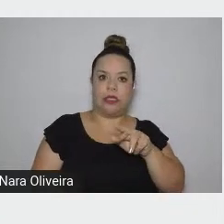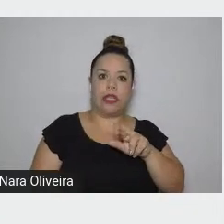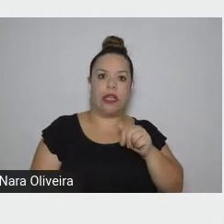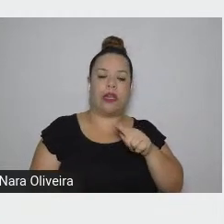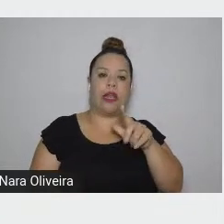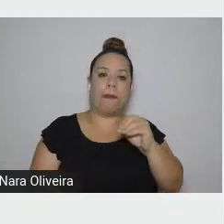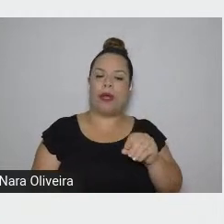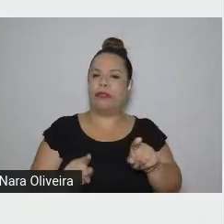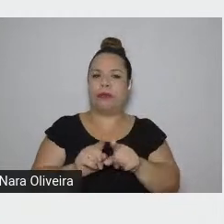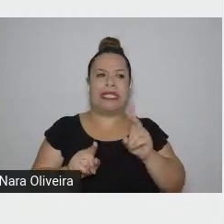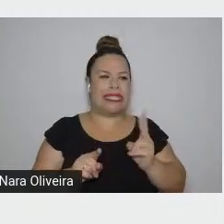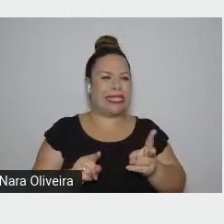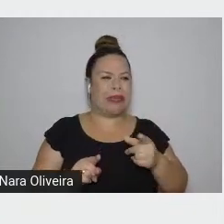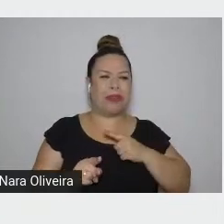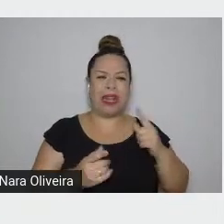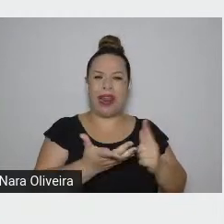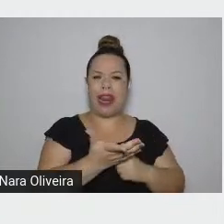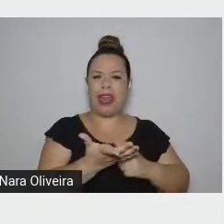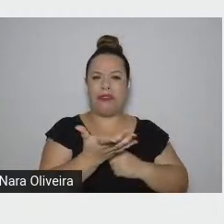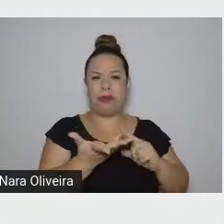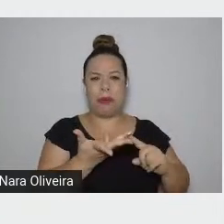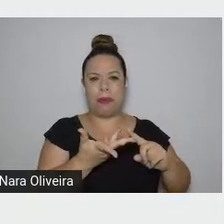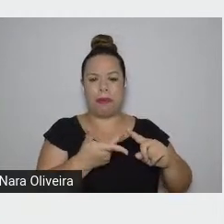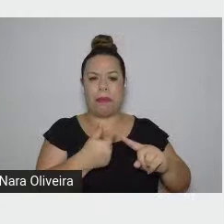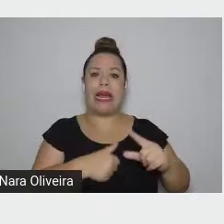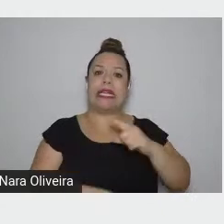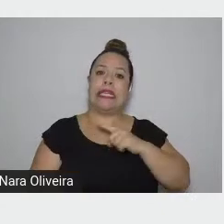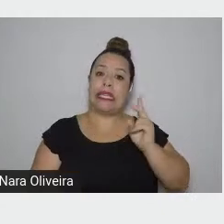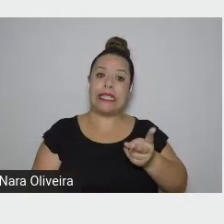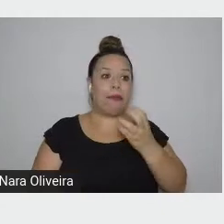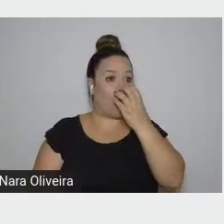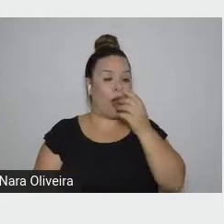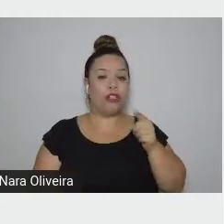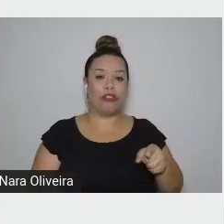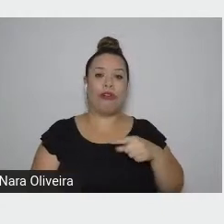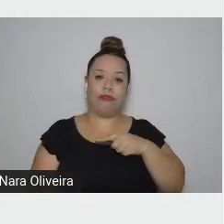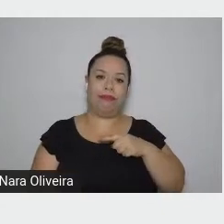Saramago há um cão e